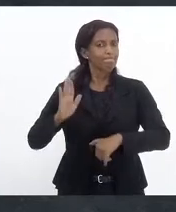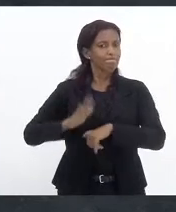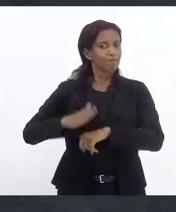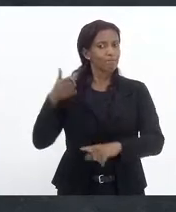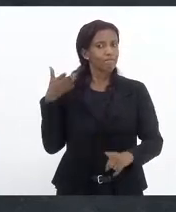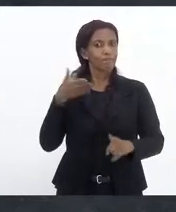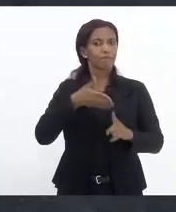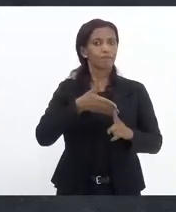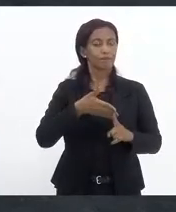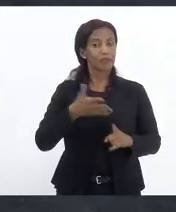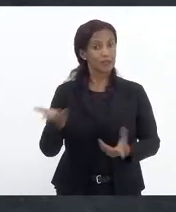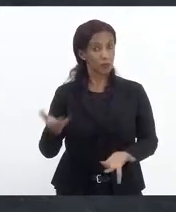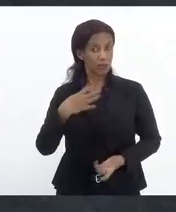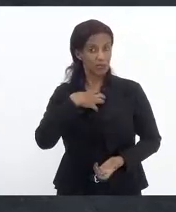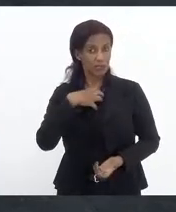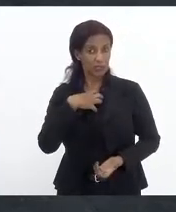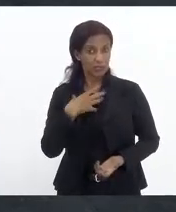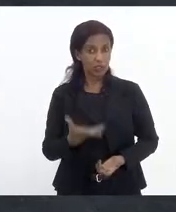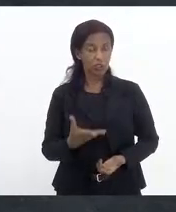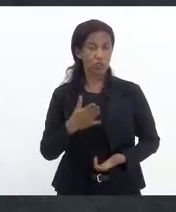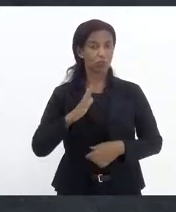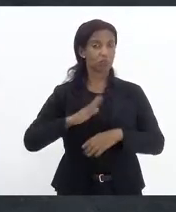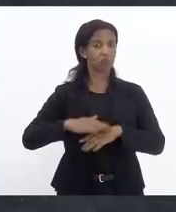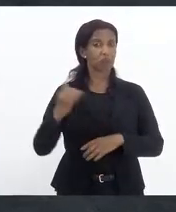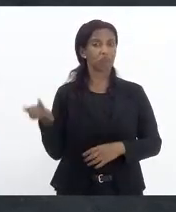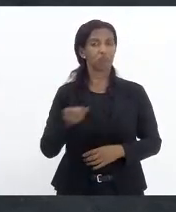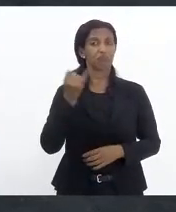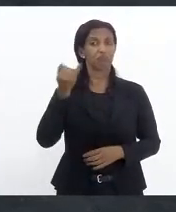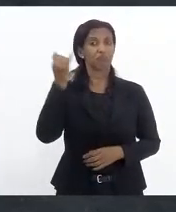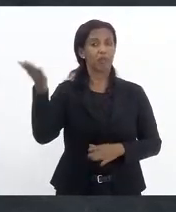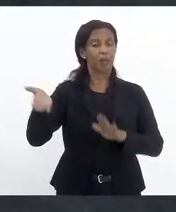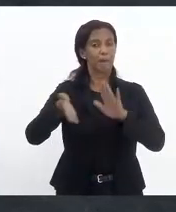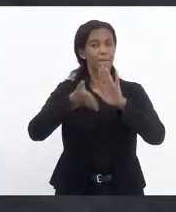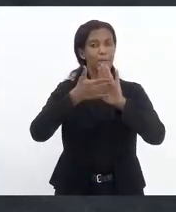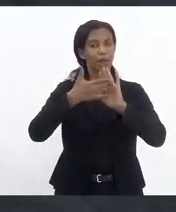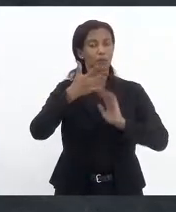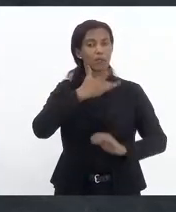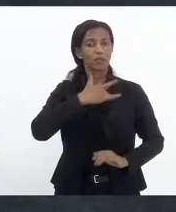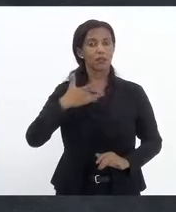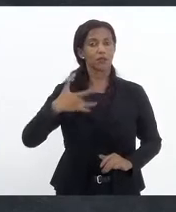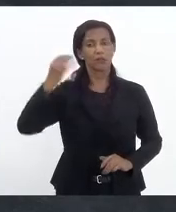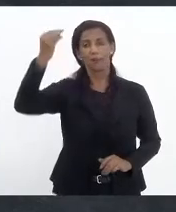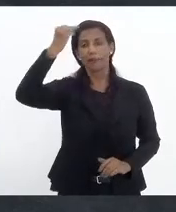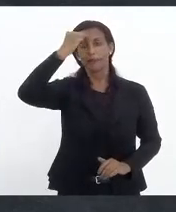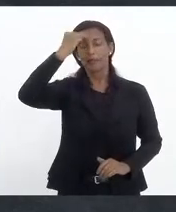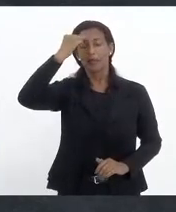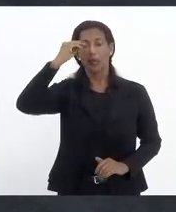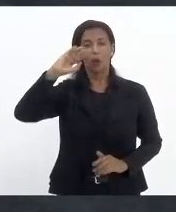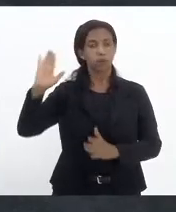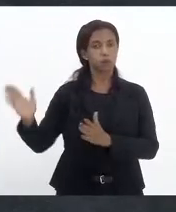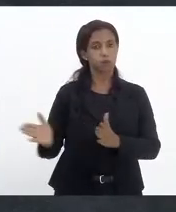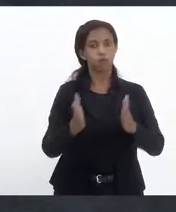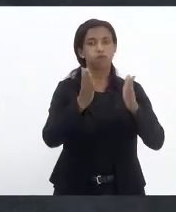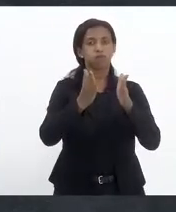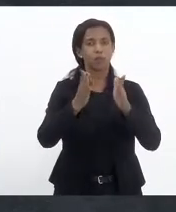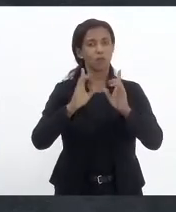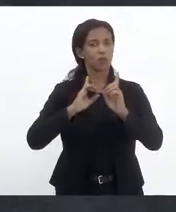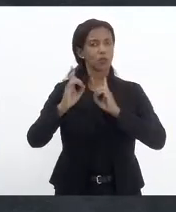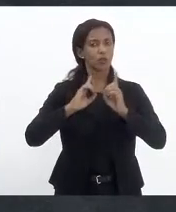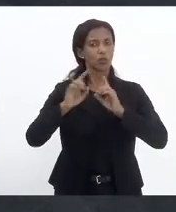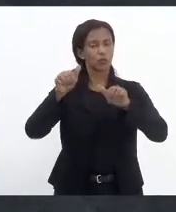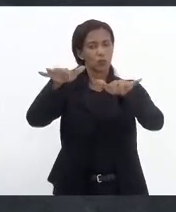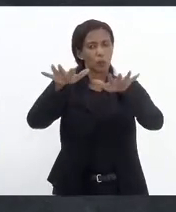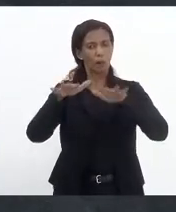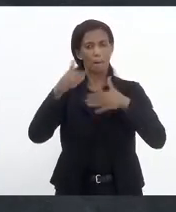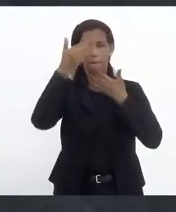diretamente. Então, nesse sentido, superimportante que as pautas de saúde mental venham para discussão nesse plenário.